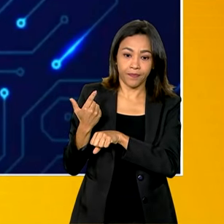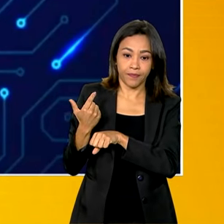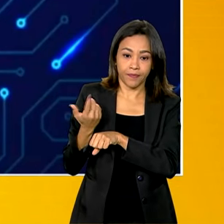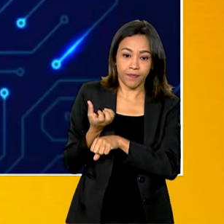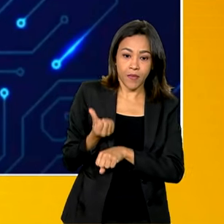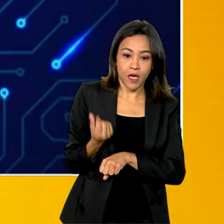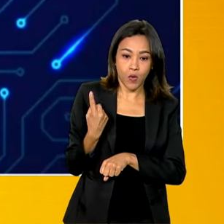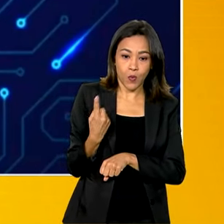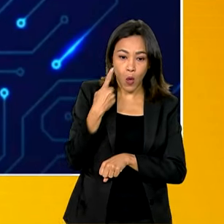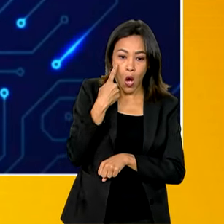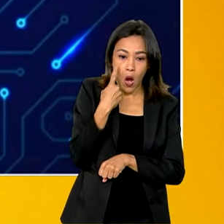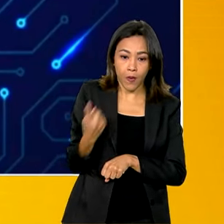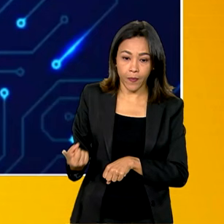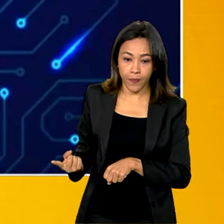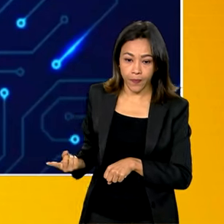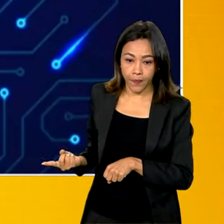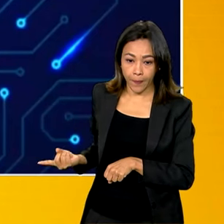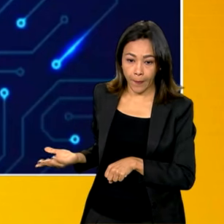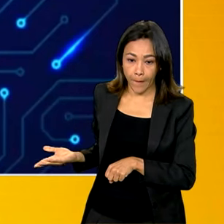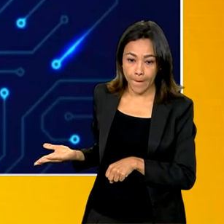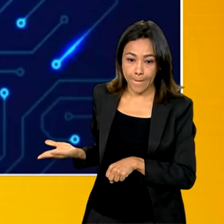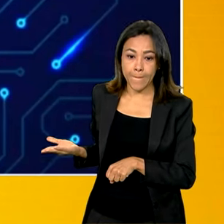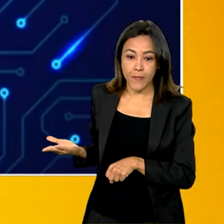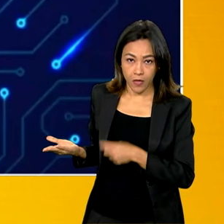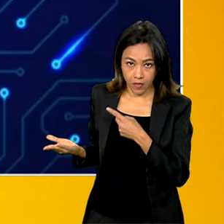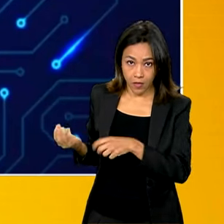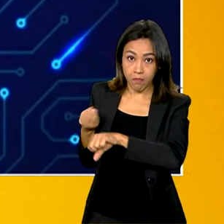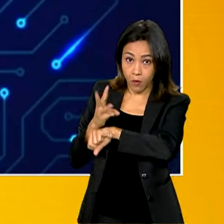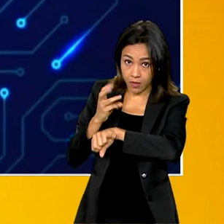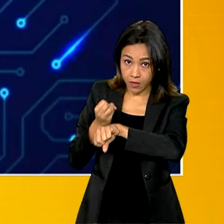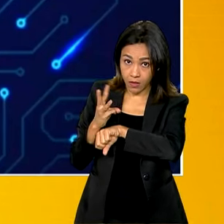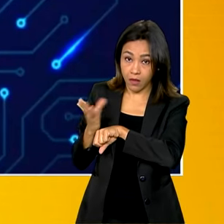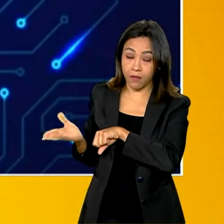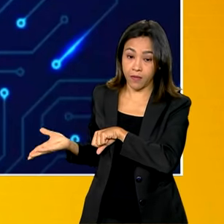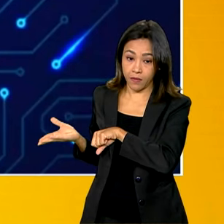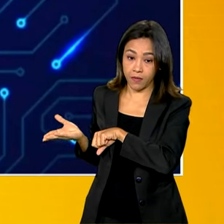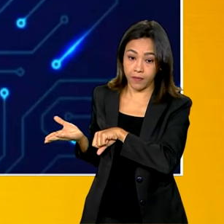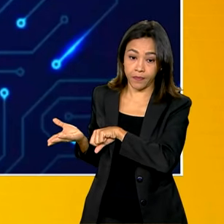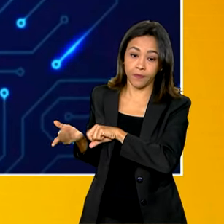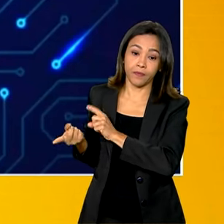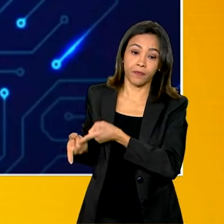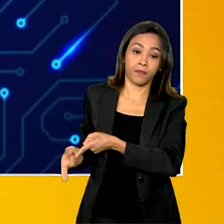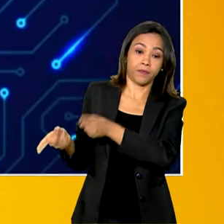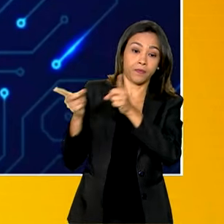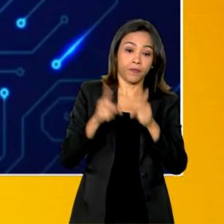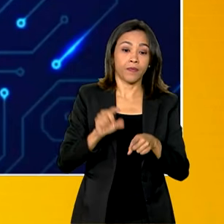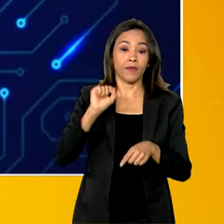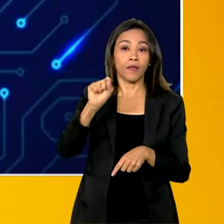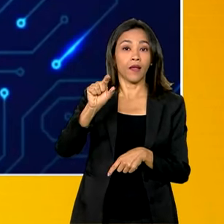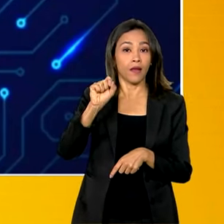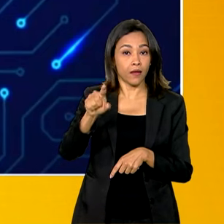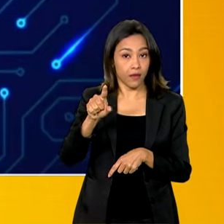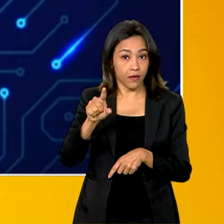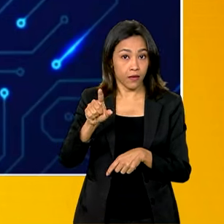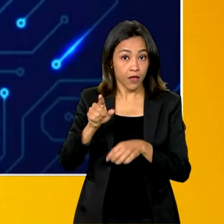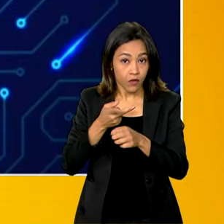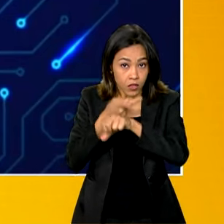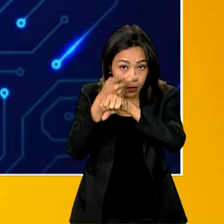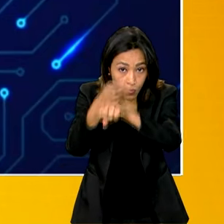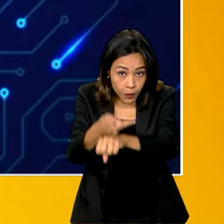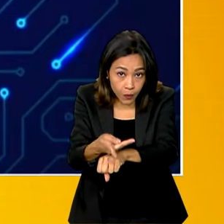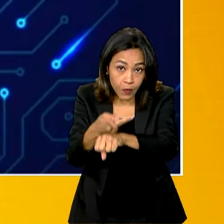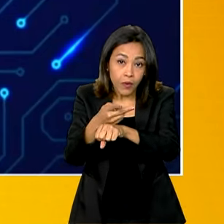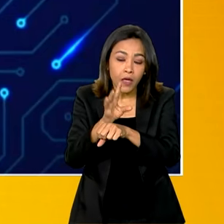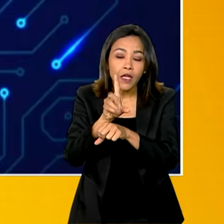-611, ou seja, 99611-0100. No Telegram, buscar no aplicativo